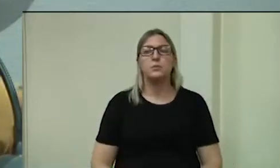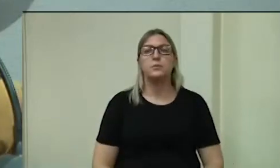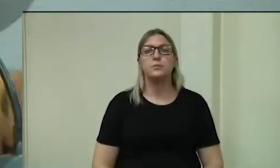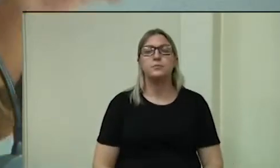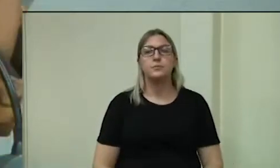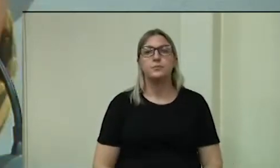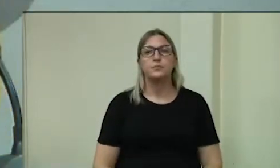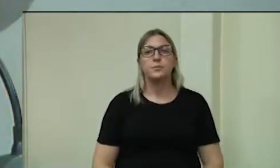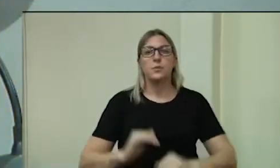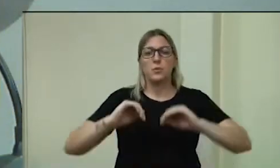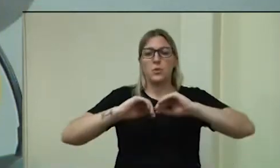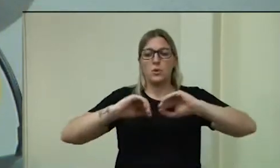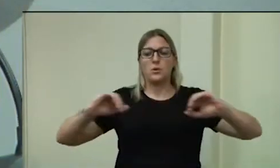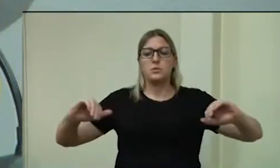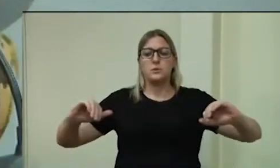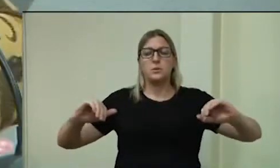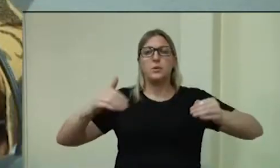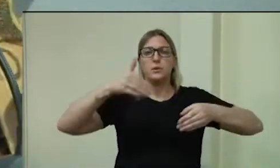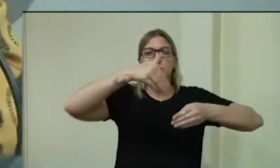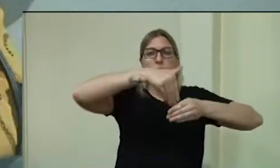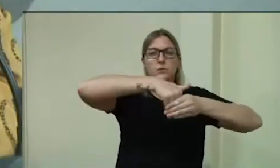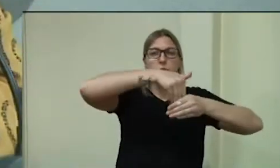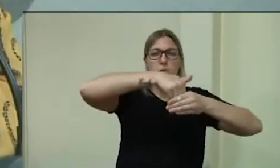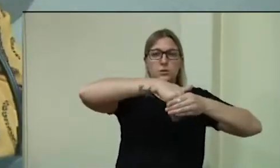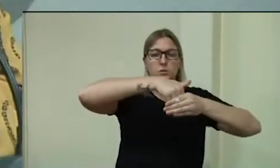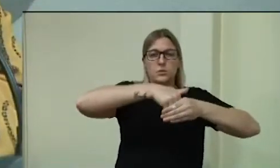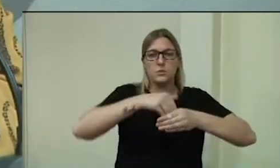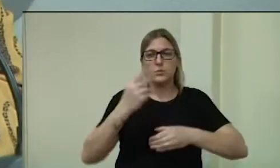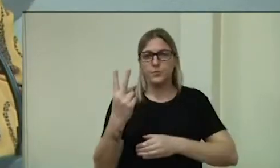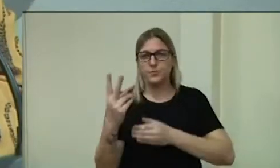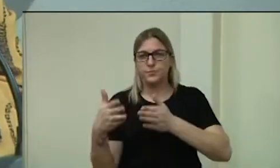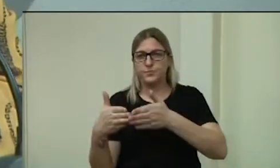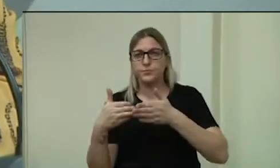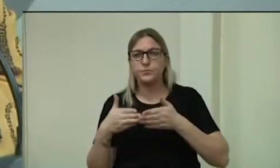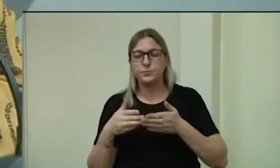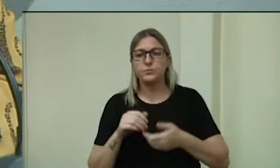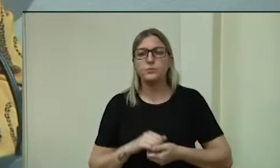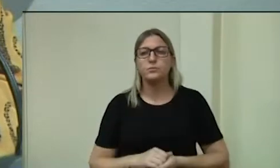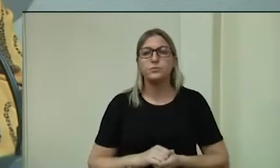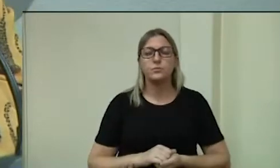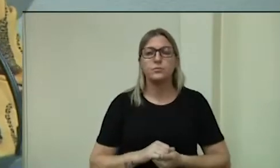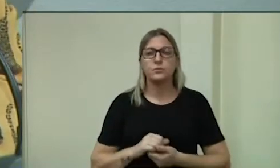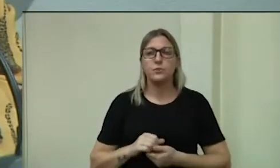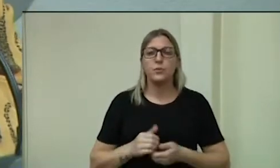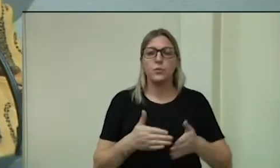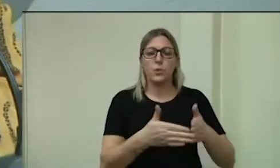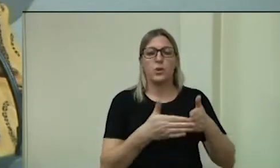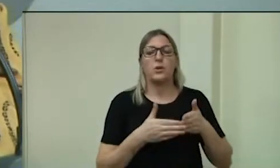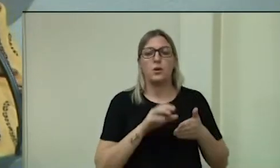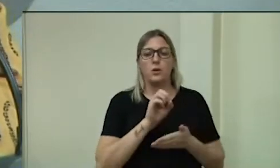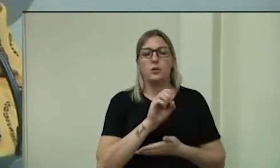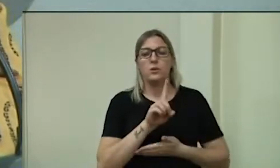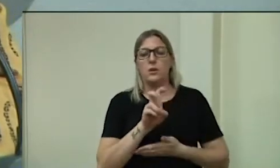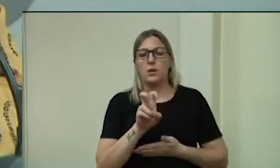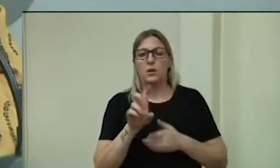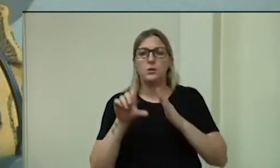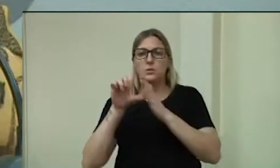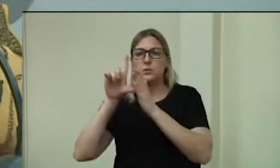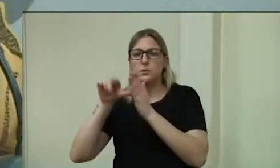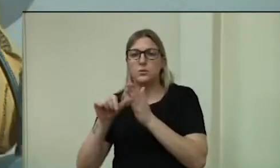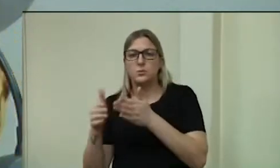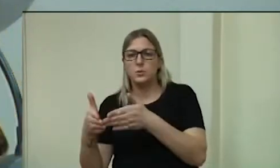Vamos fazer separado a votação do requerimento número 015 e após o